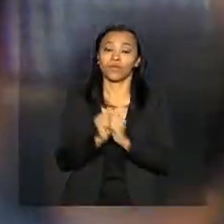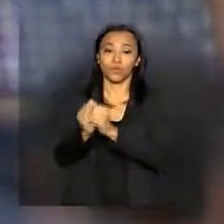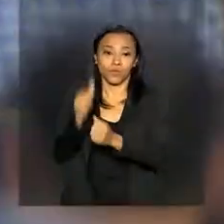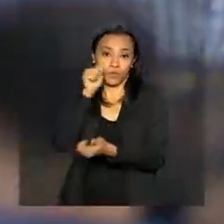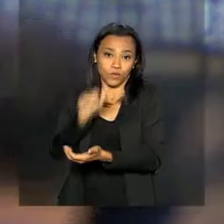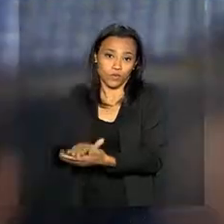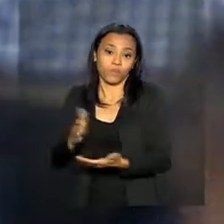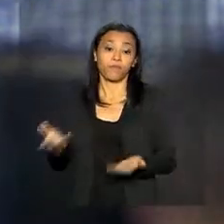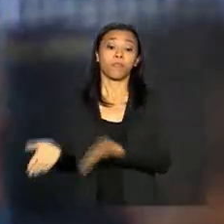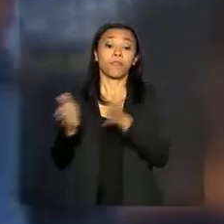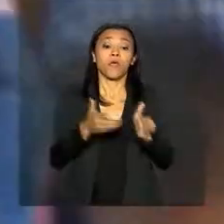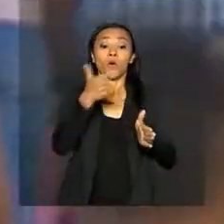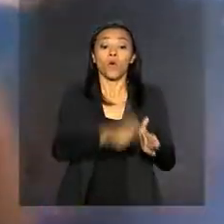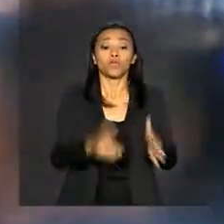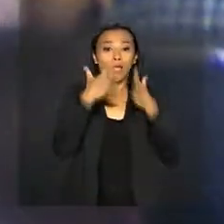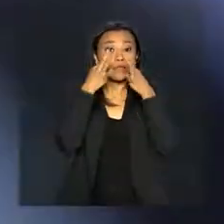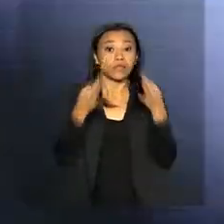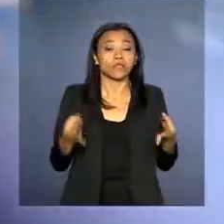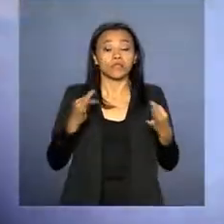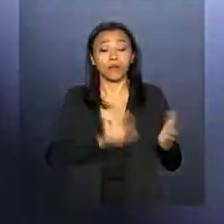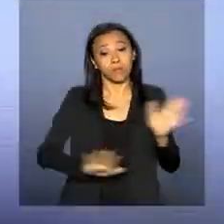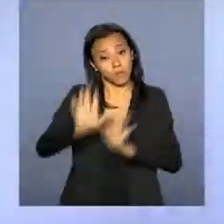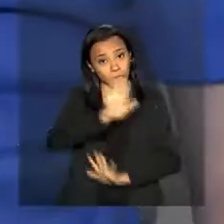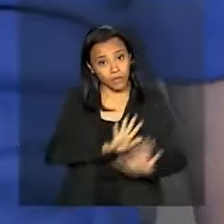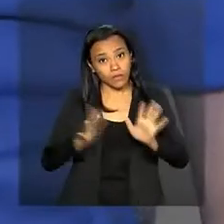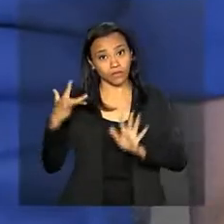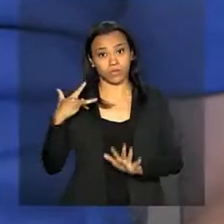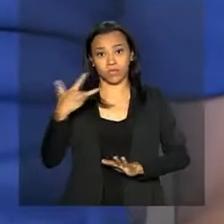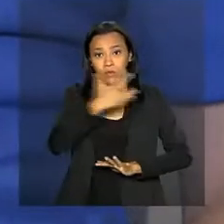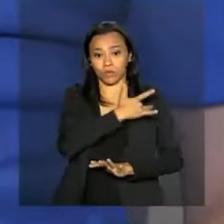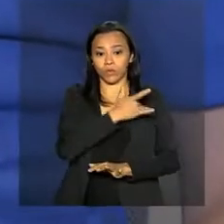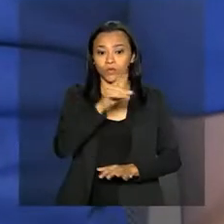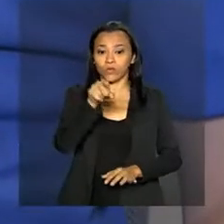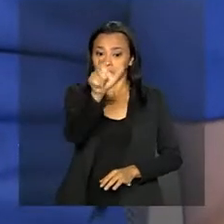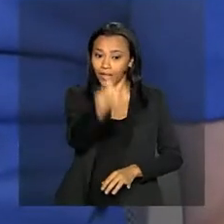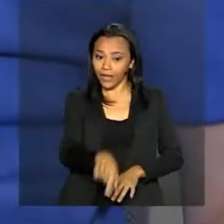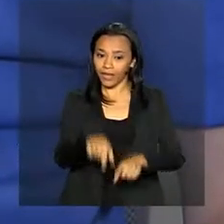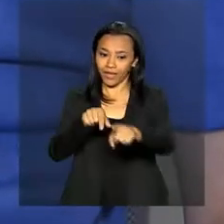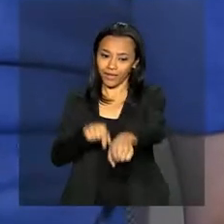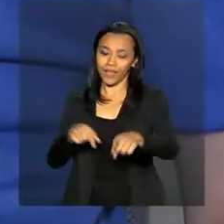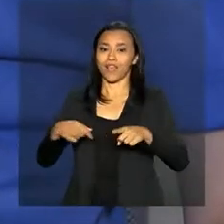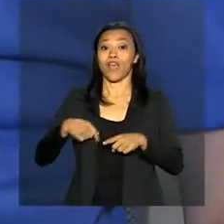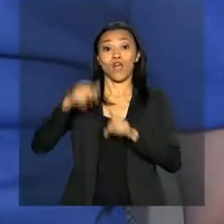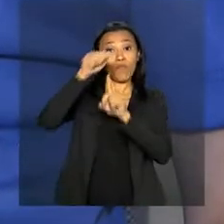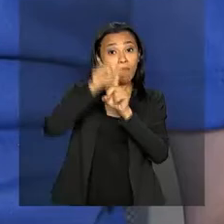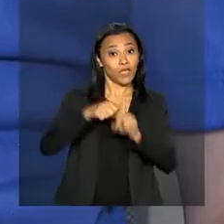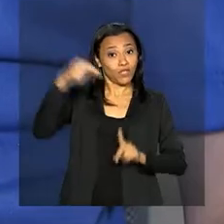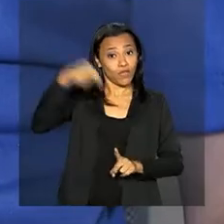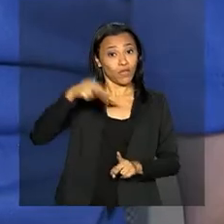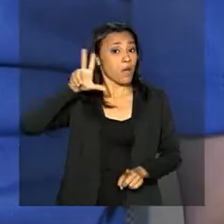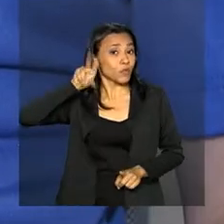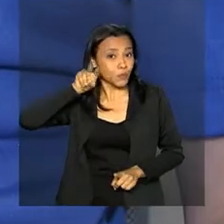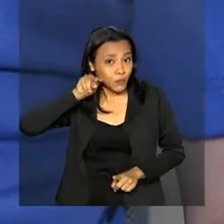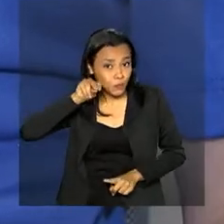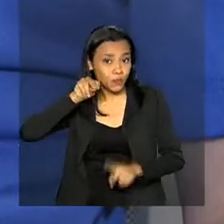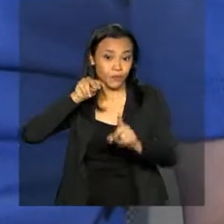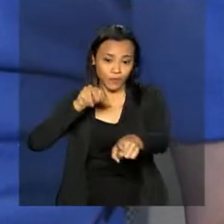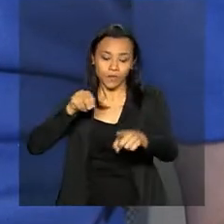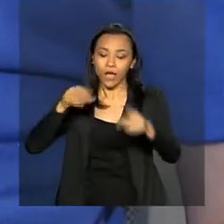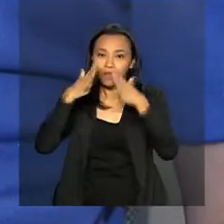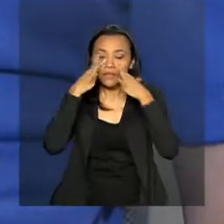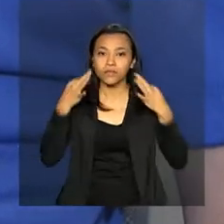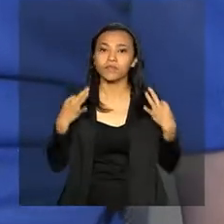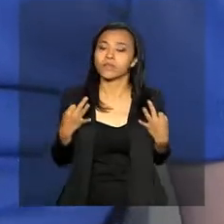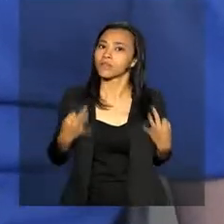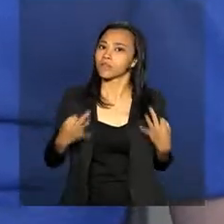alertar sobre a importância do cuidado com a saúde masculina é o Novembro Azul, uma campanha para chamar a atenção dessa